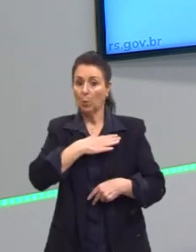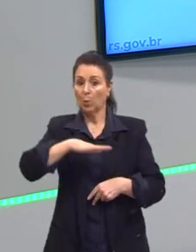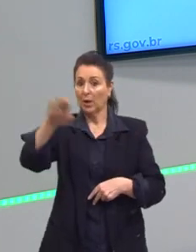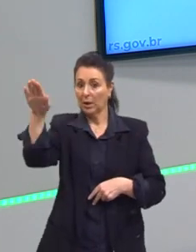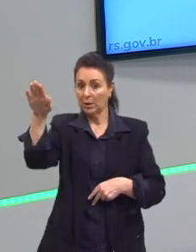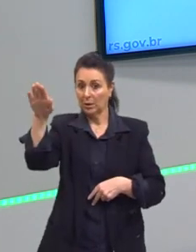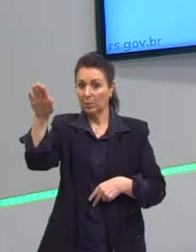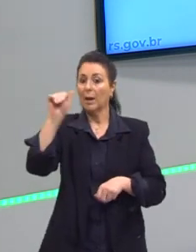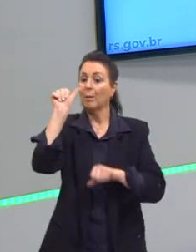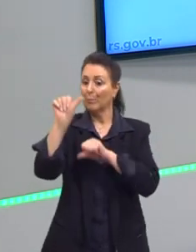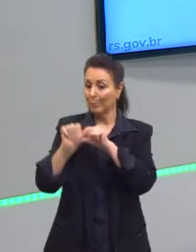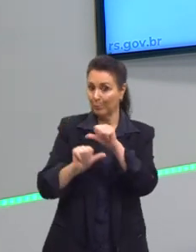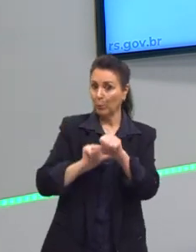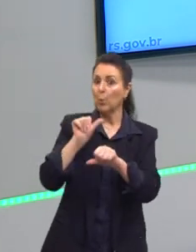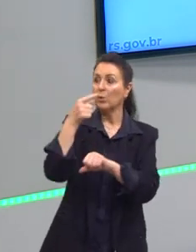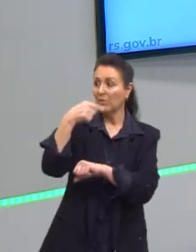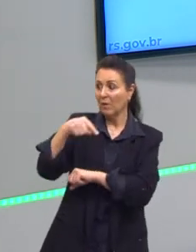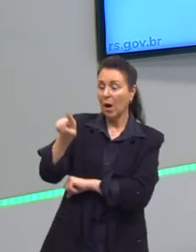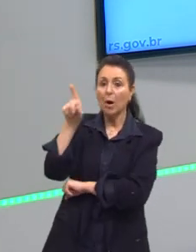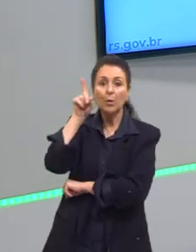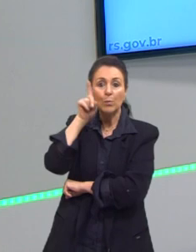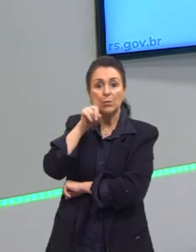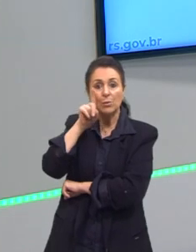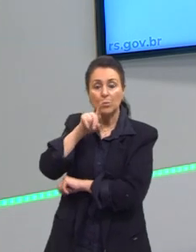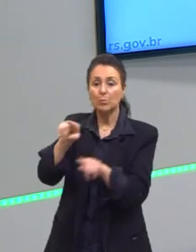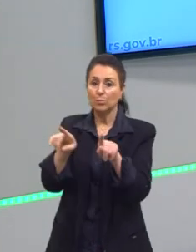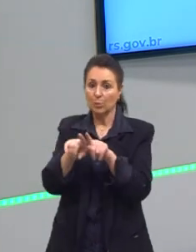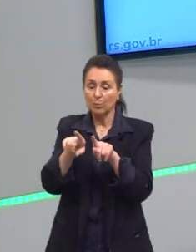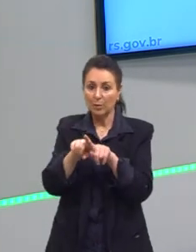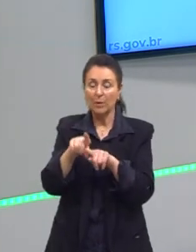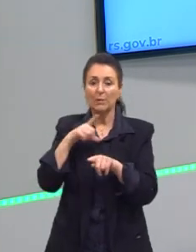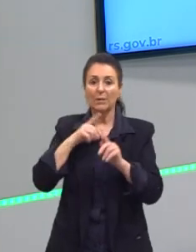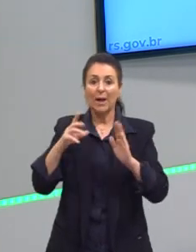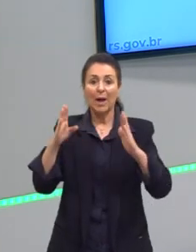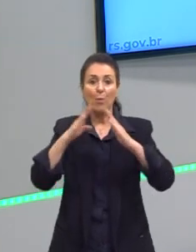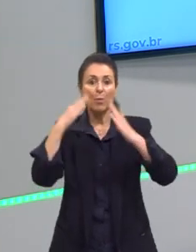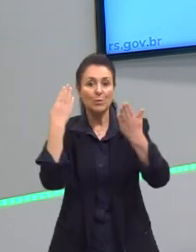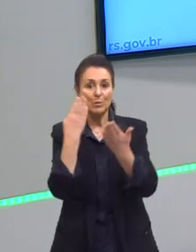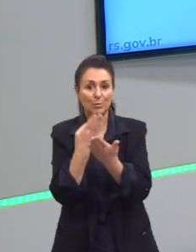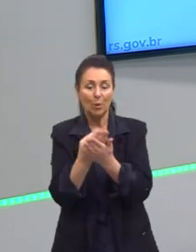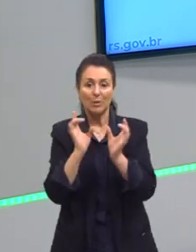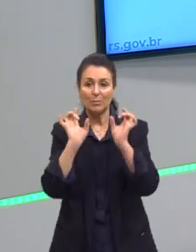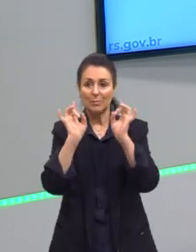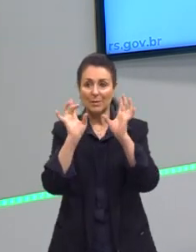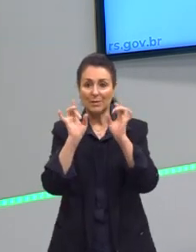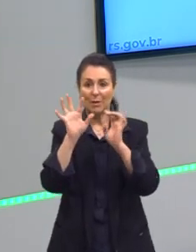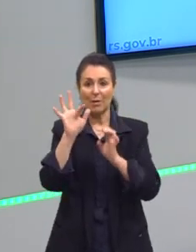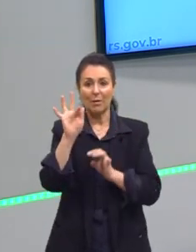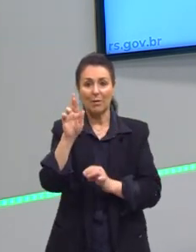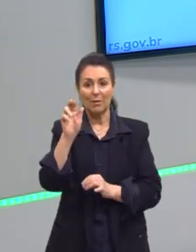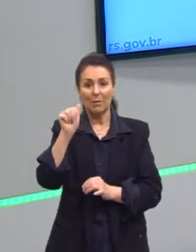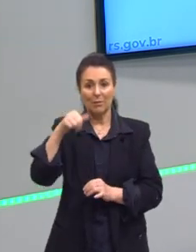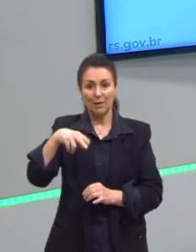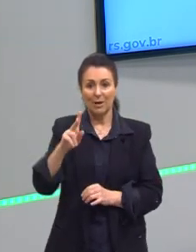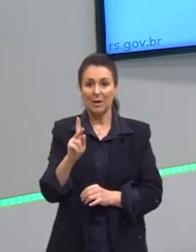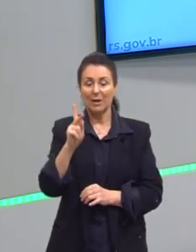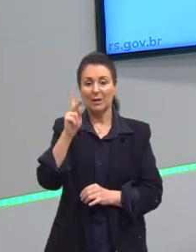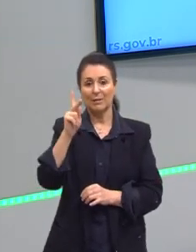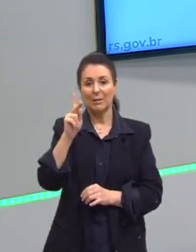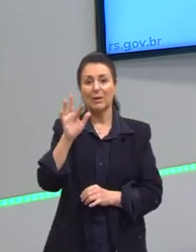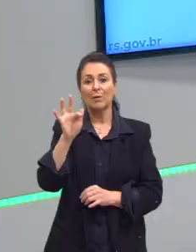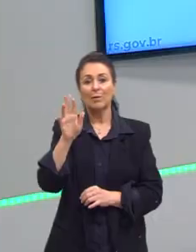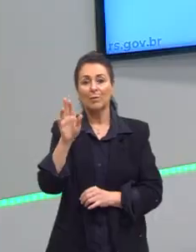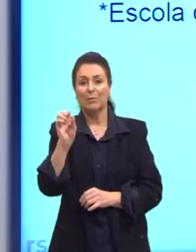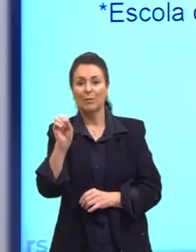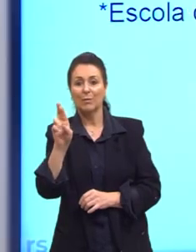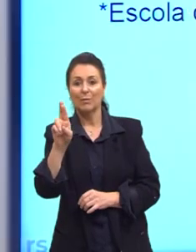para os Estados Unidos. O que eles criticam? É uma teoria crítica, que tanto o socialismo como